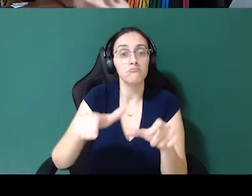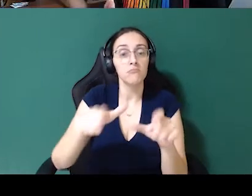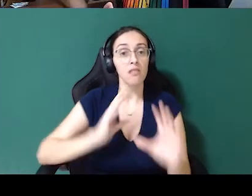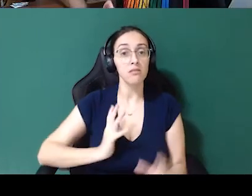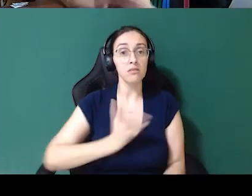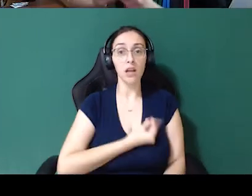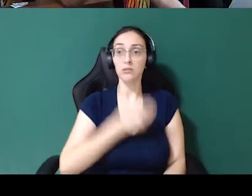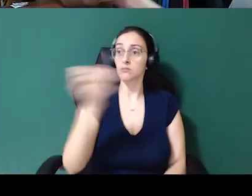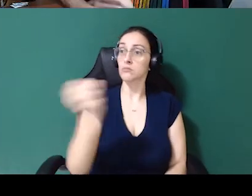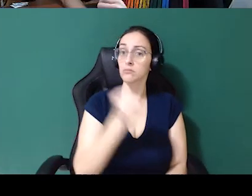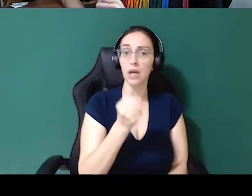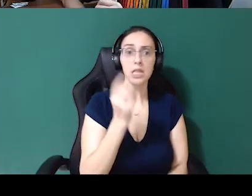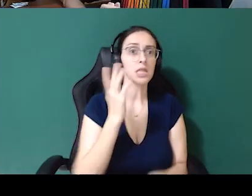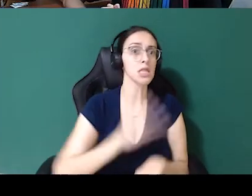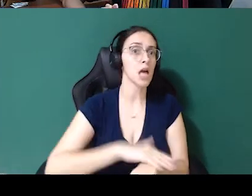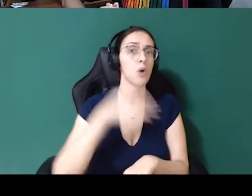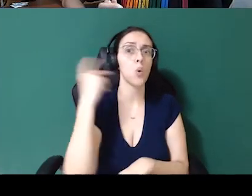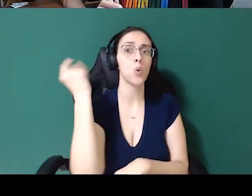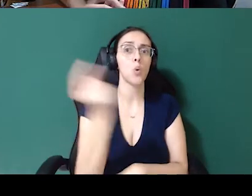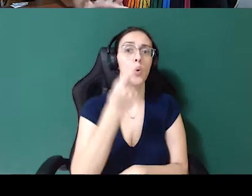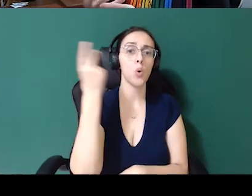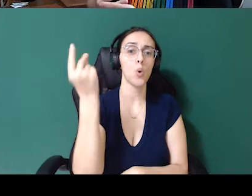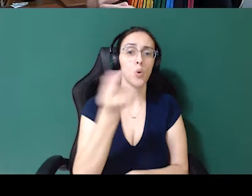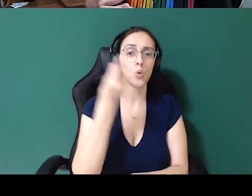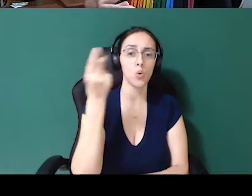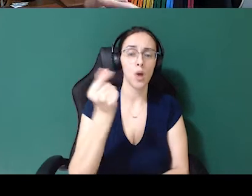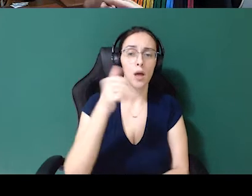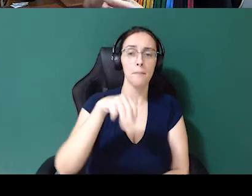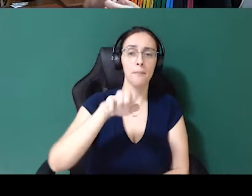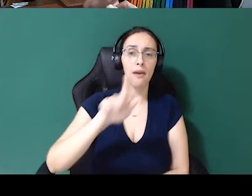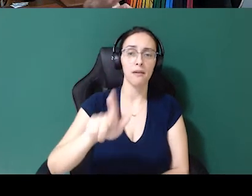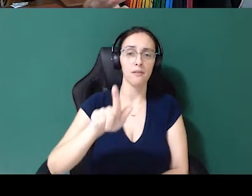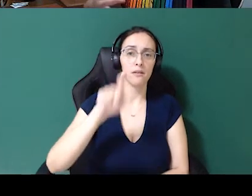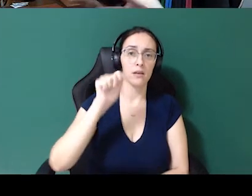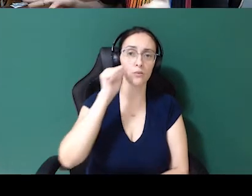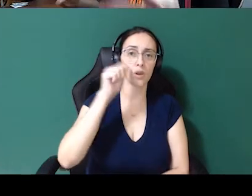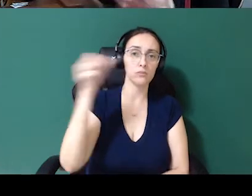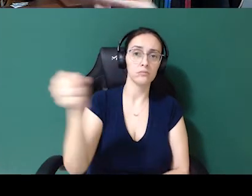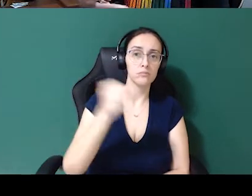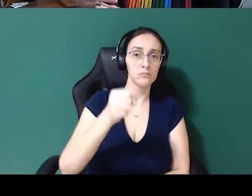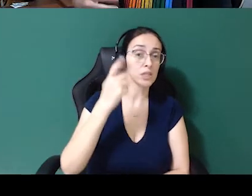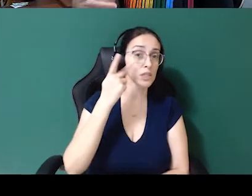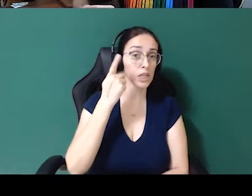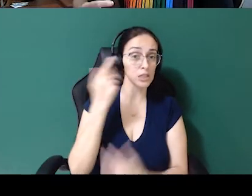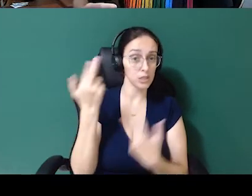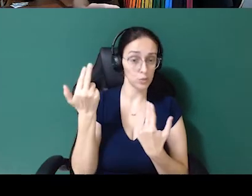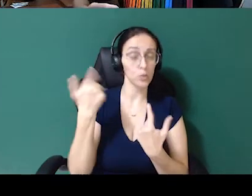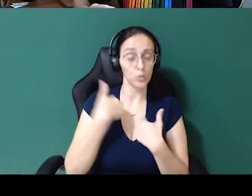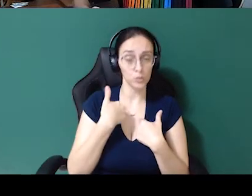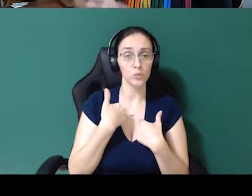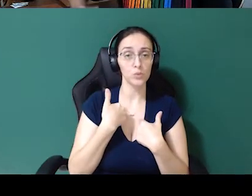para a gente chamar. A gente passou muito tempo até achar a Meg, que é uma moça cearense, como eu, que